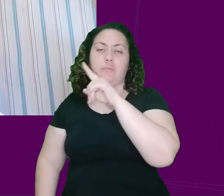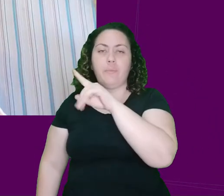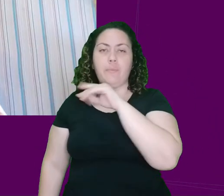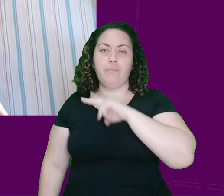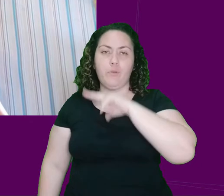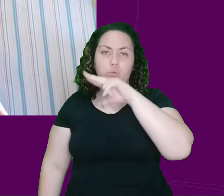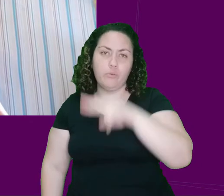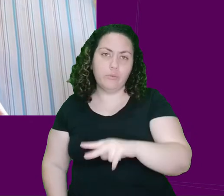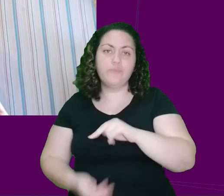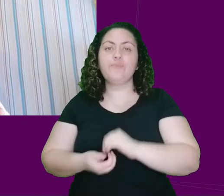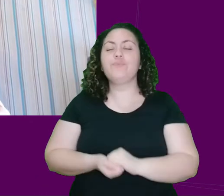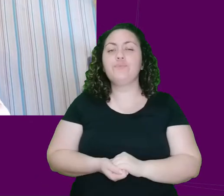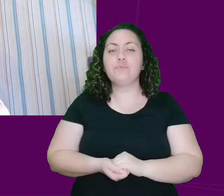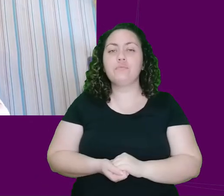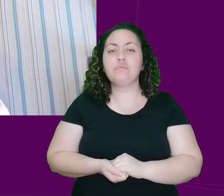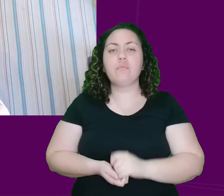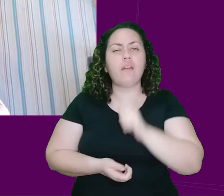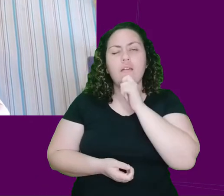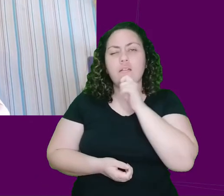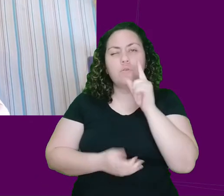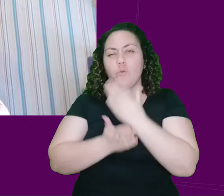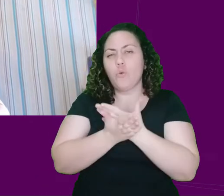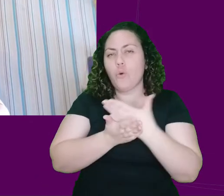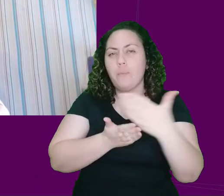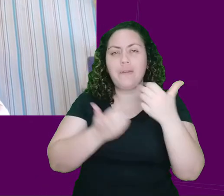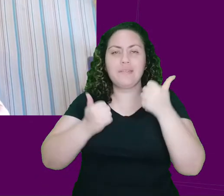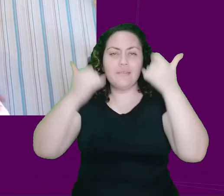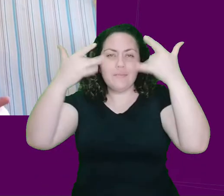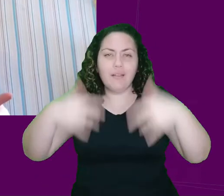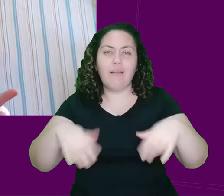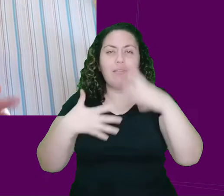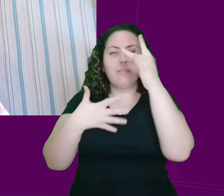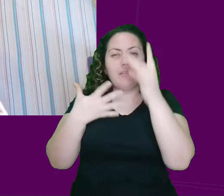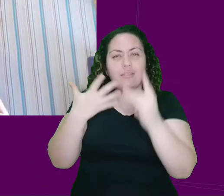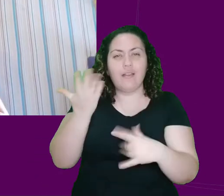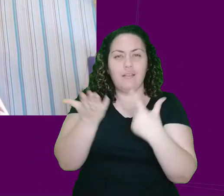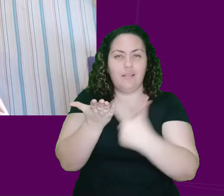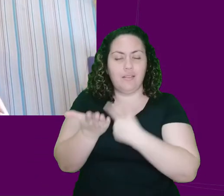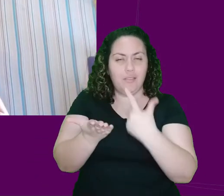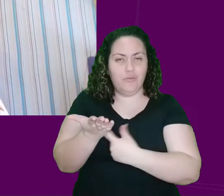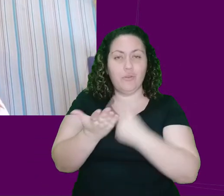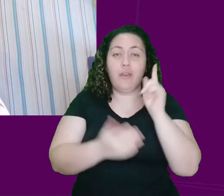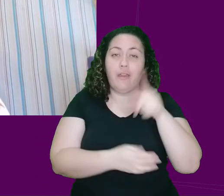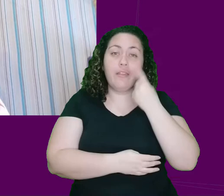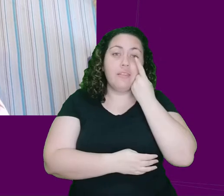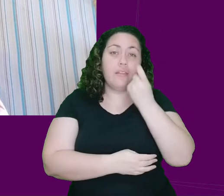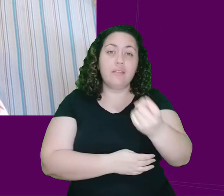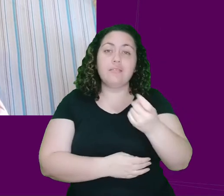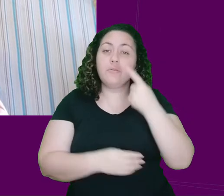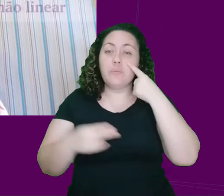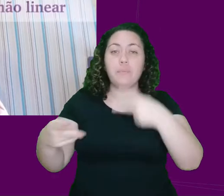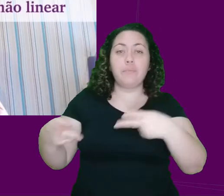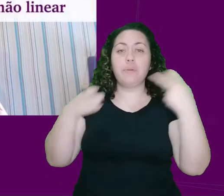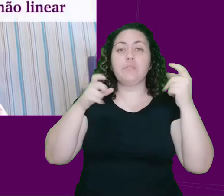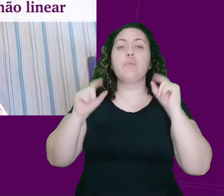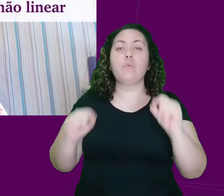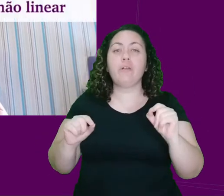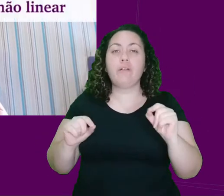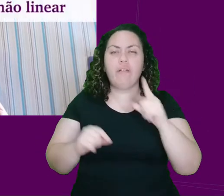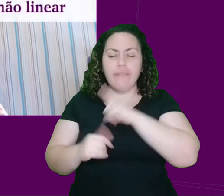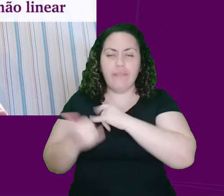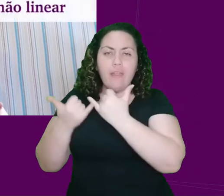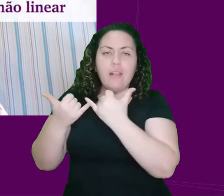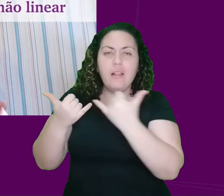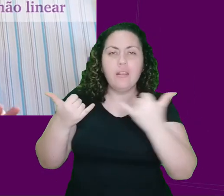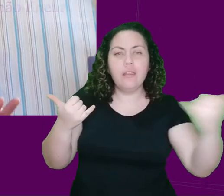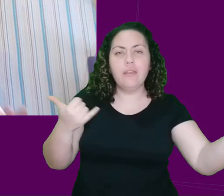Antes de começar a falar sobre alguns aspectos mais pontuais do livro, é interessante notar que ele não segue uma linha